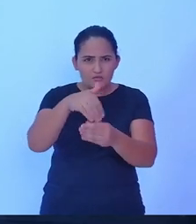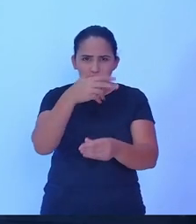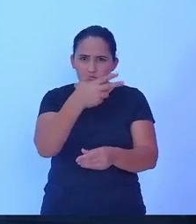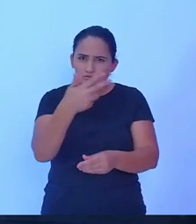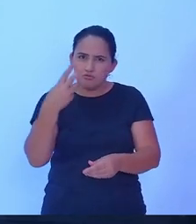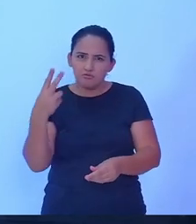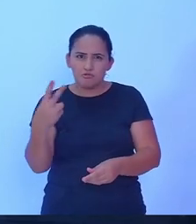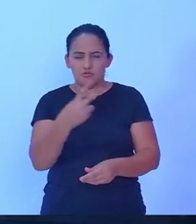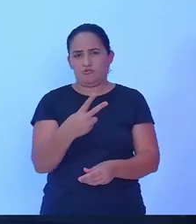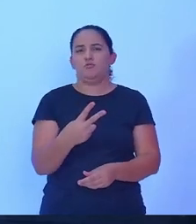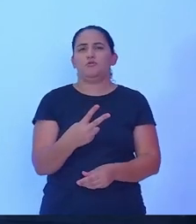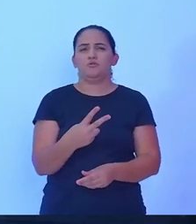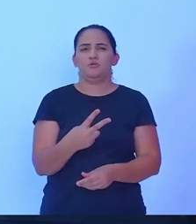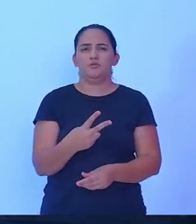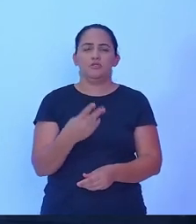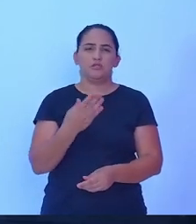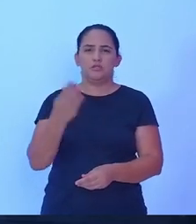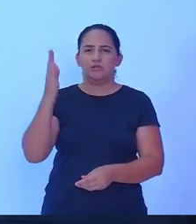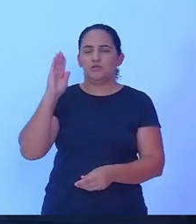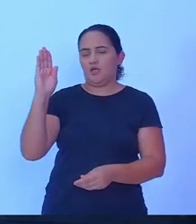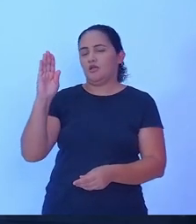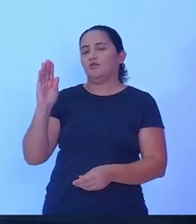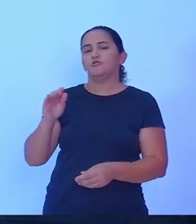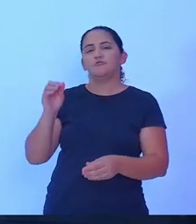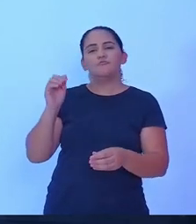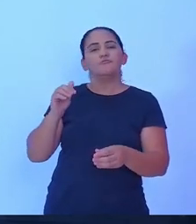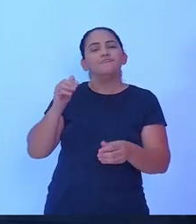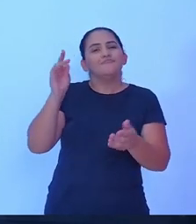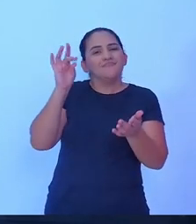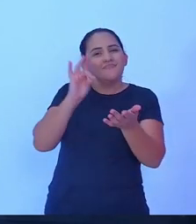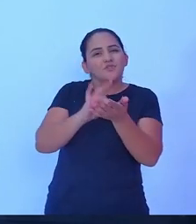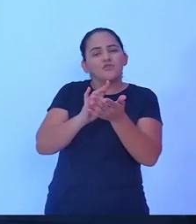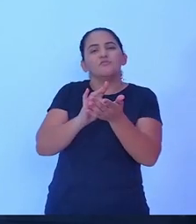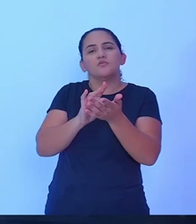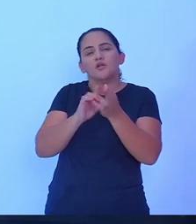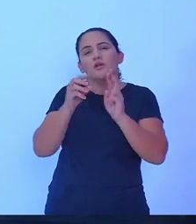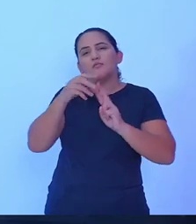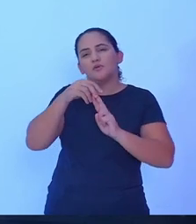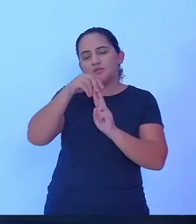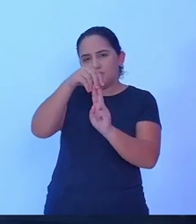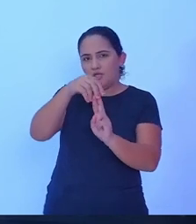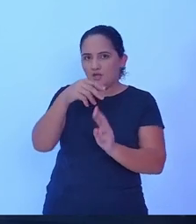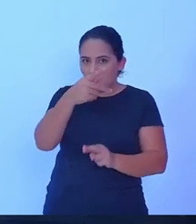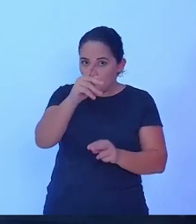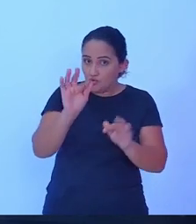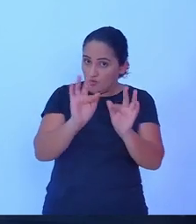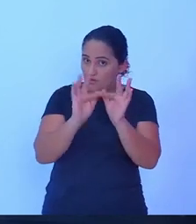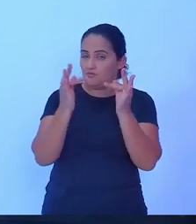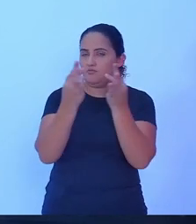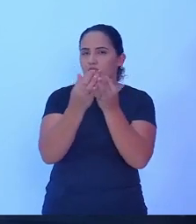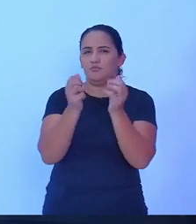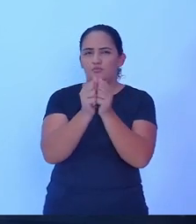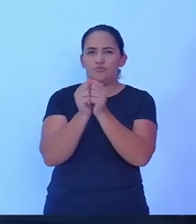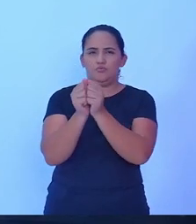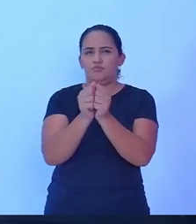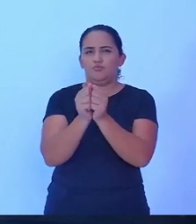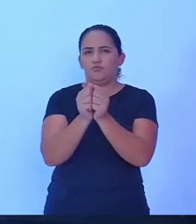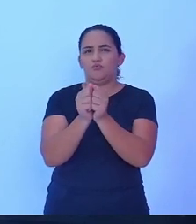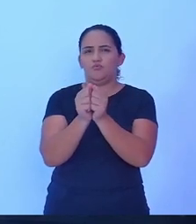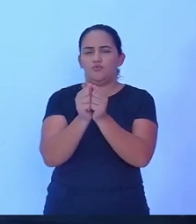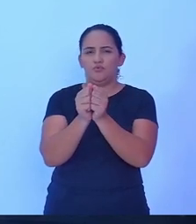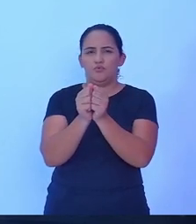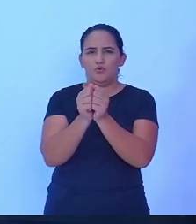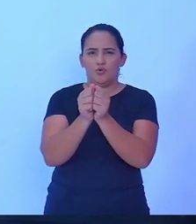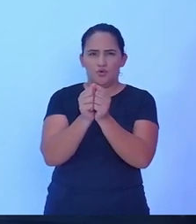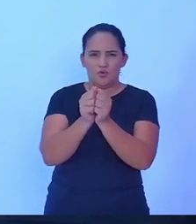candidatos que com certeza representarão a sua família representarão juntos com o eterno presidente